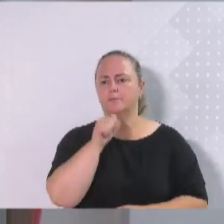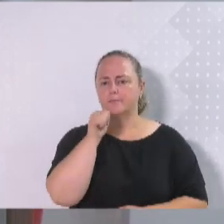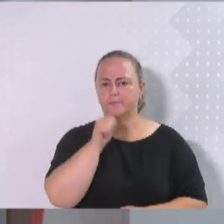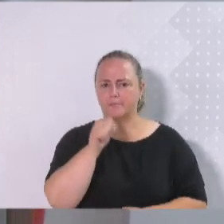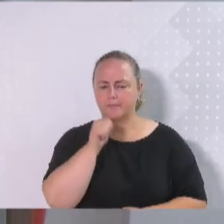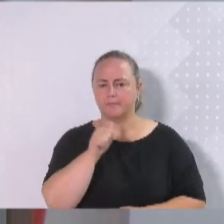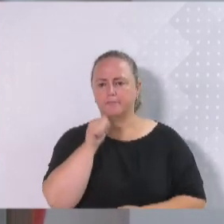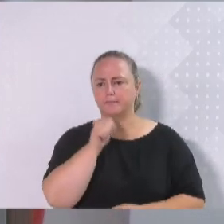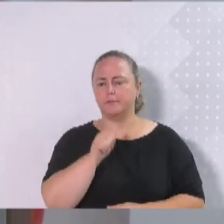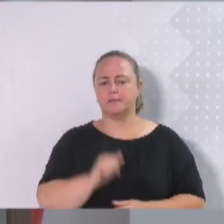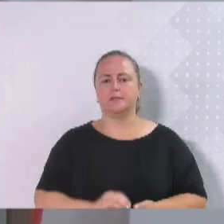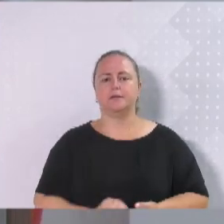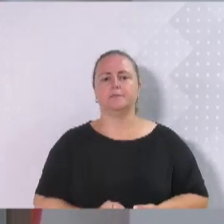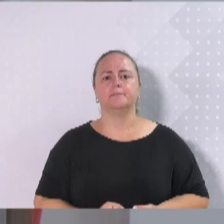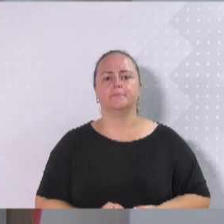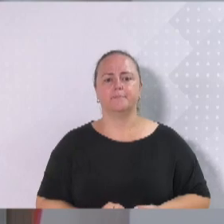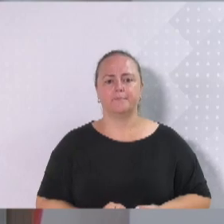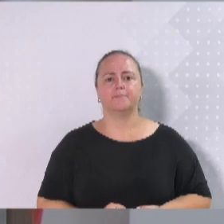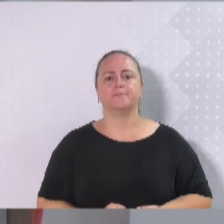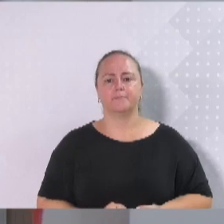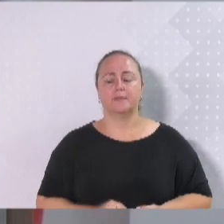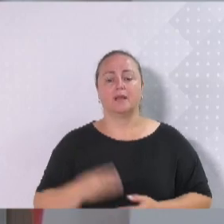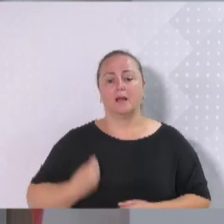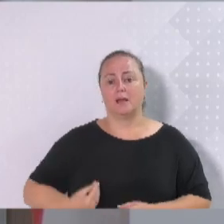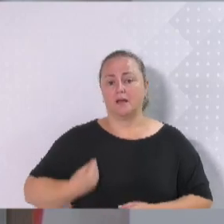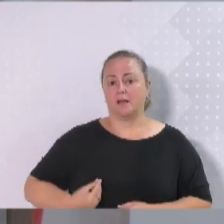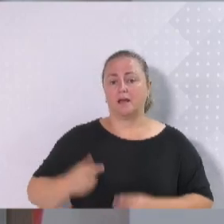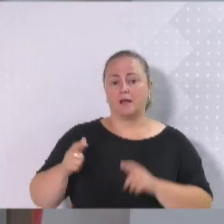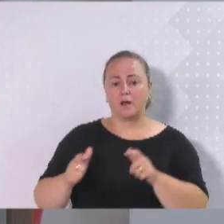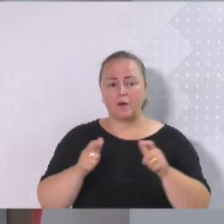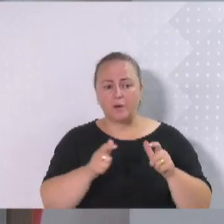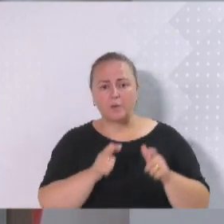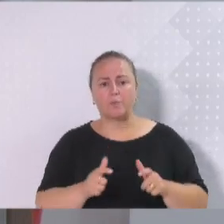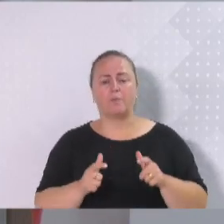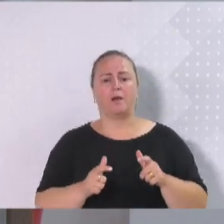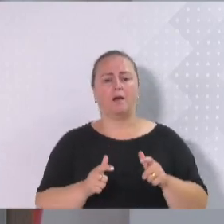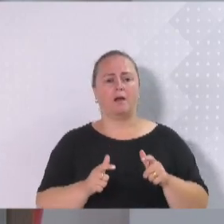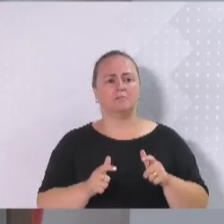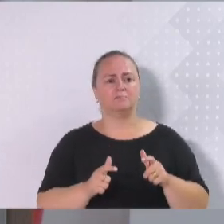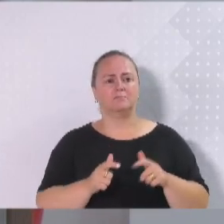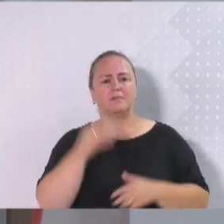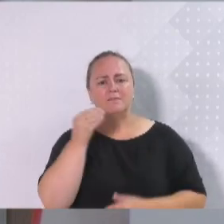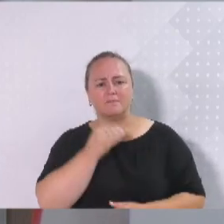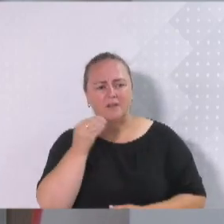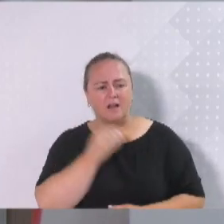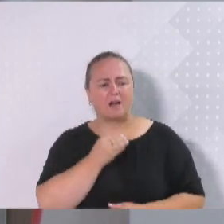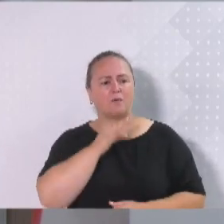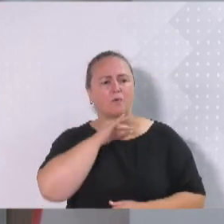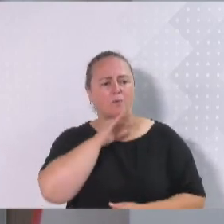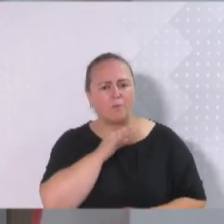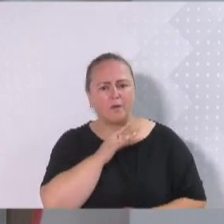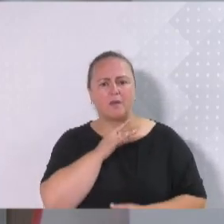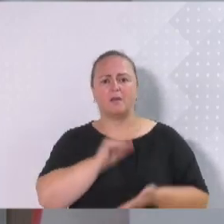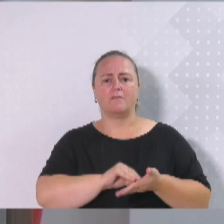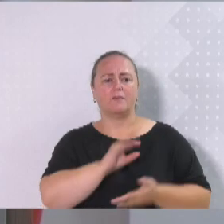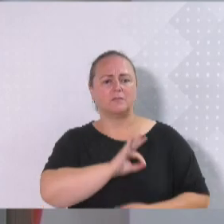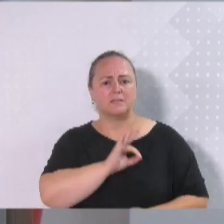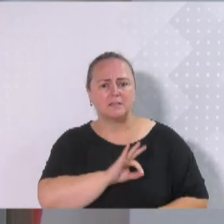subempregadas, que vivem em moradias precárias, com falta de rede de apoio, renda e políticas de proteção.